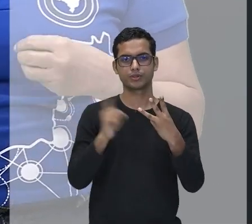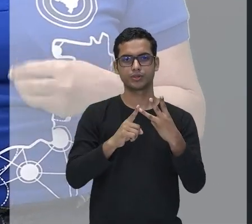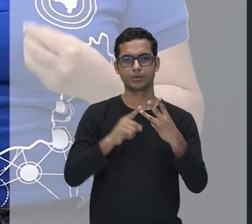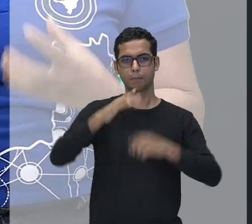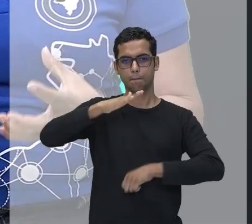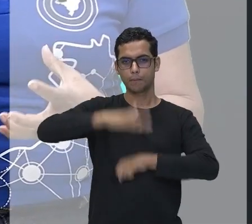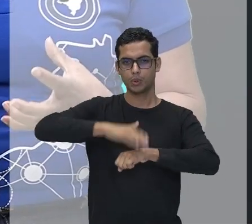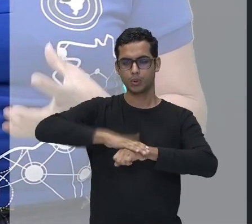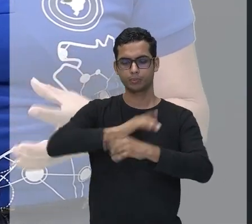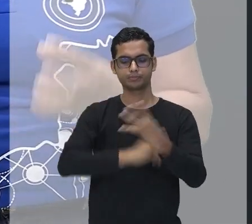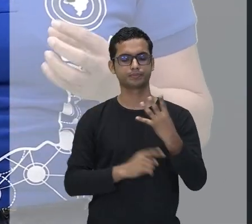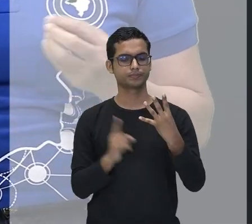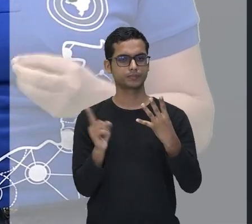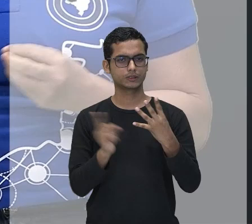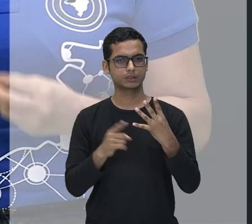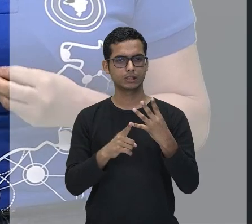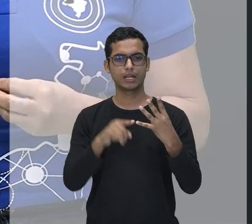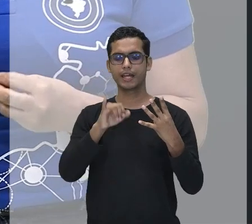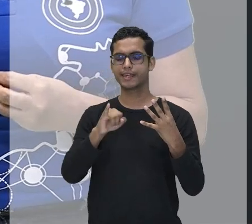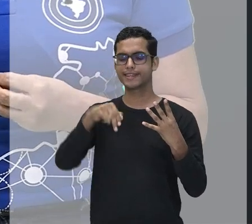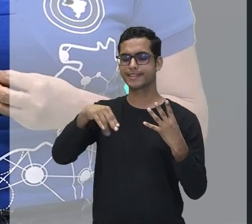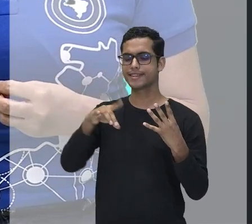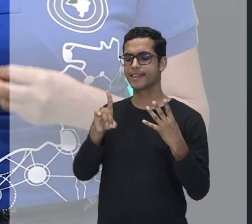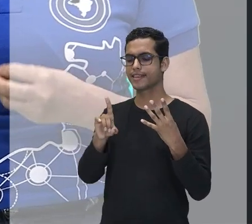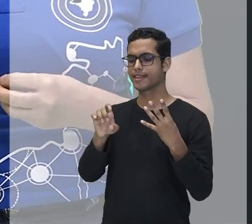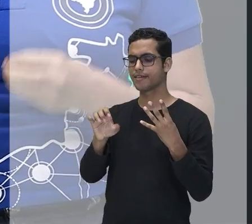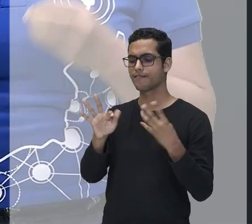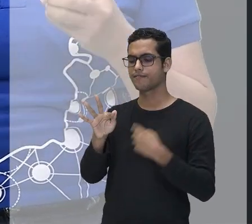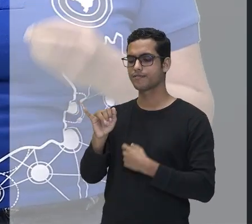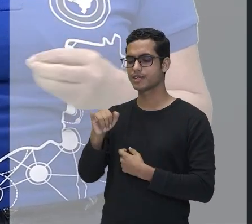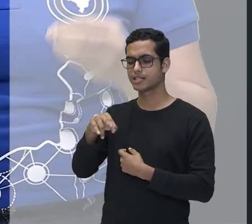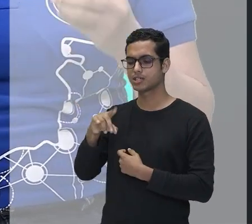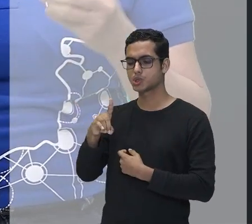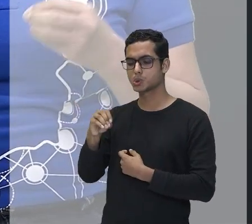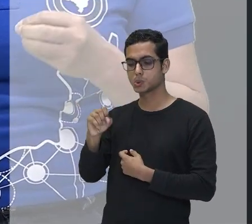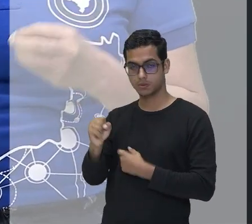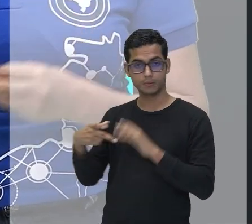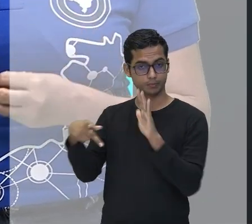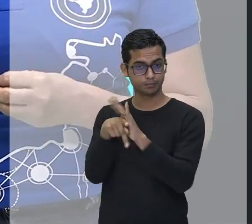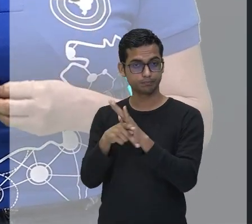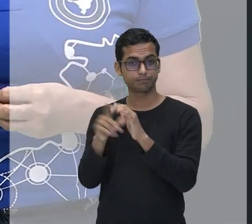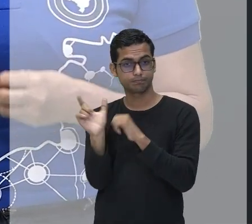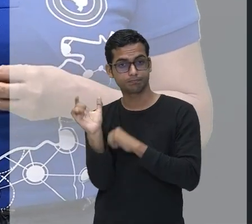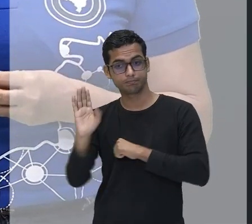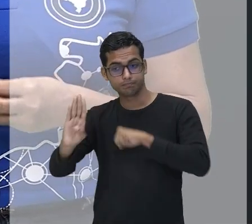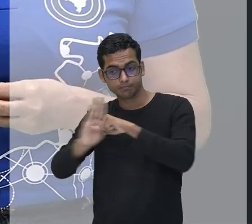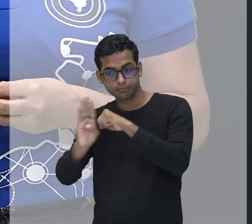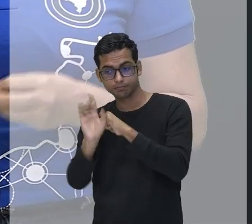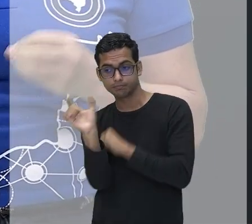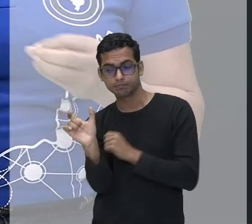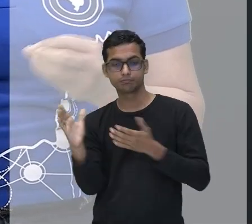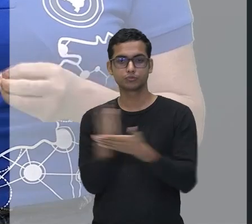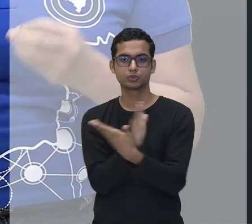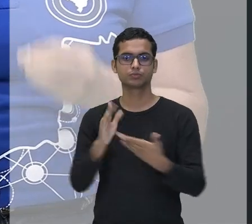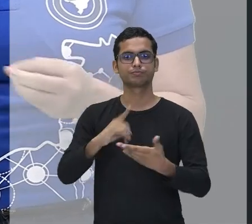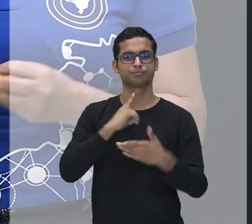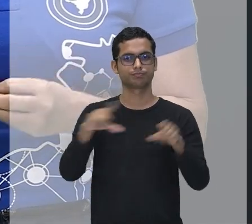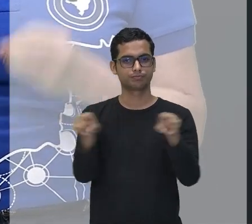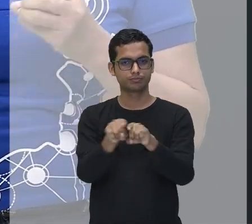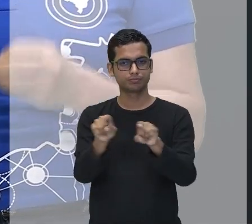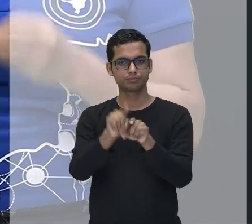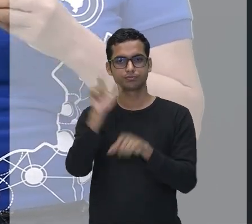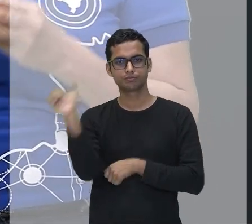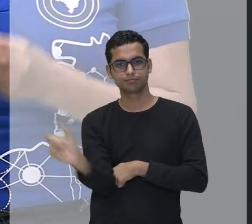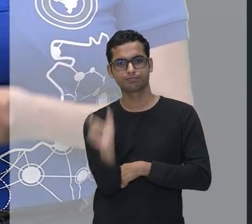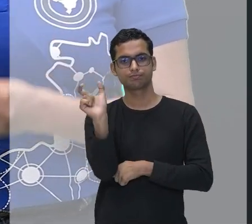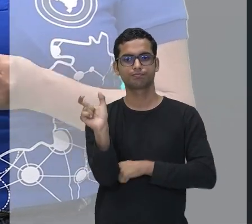os indefinidos. Então, alguns desses substantivos, eles acompanham, ou algum desses pronomes,